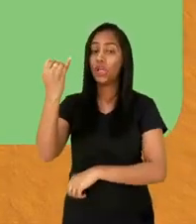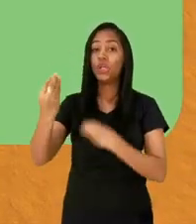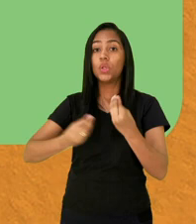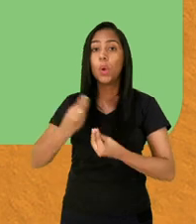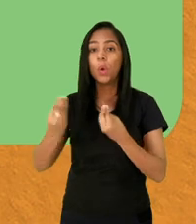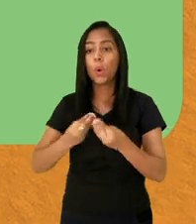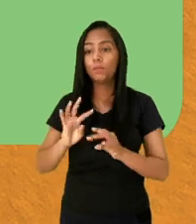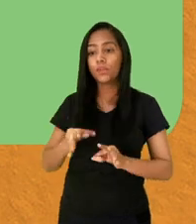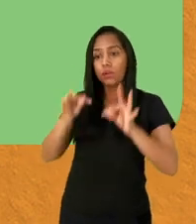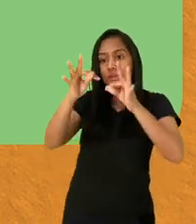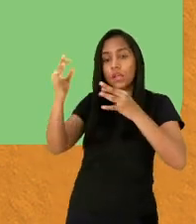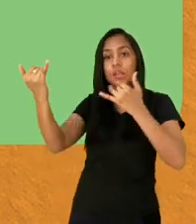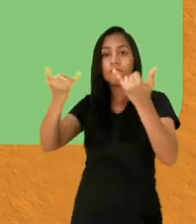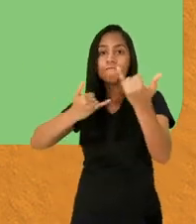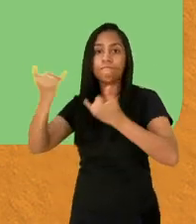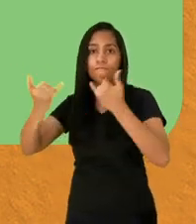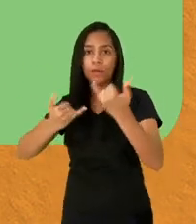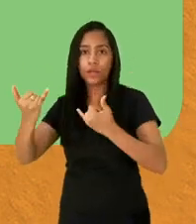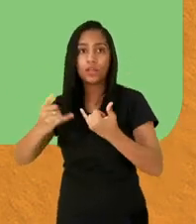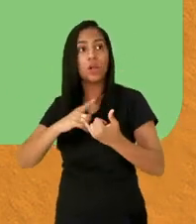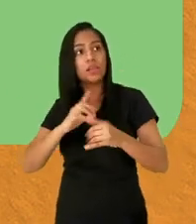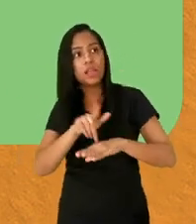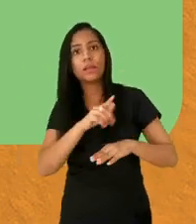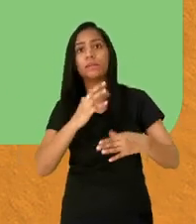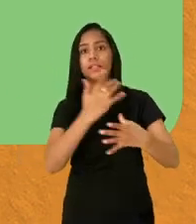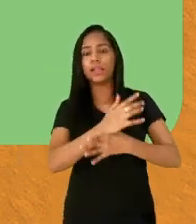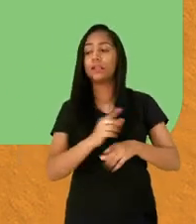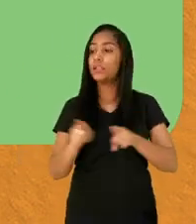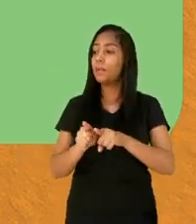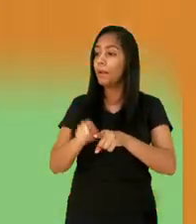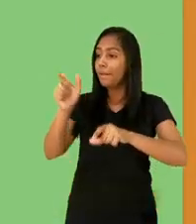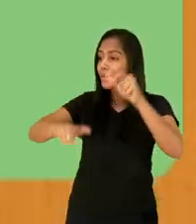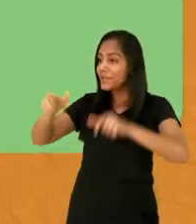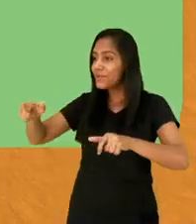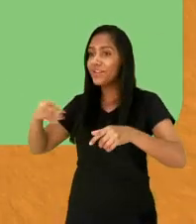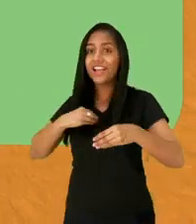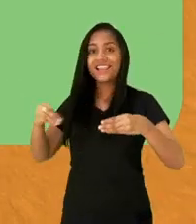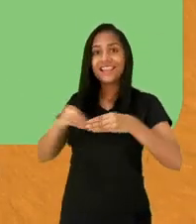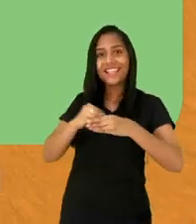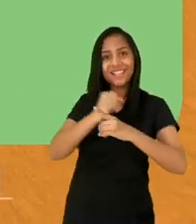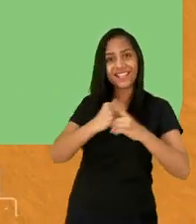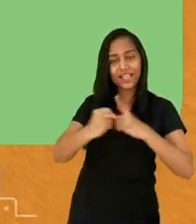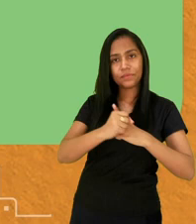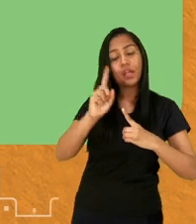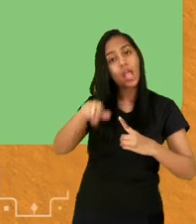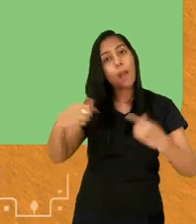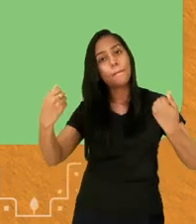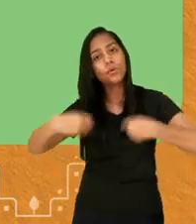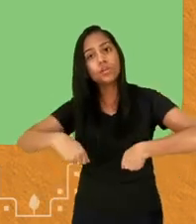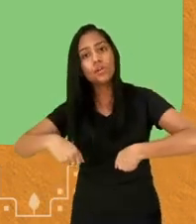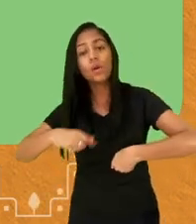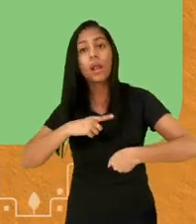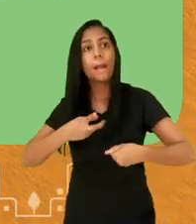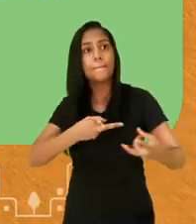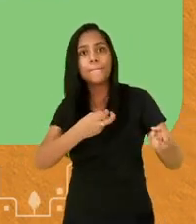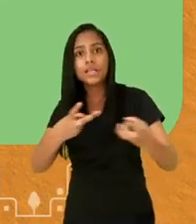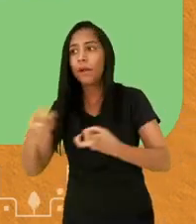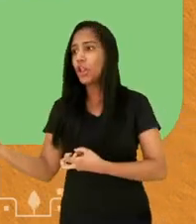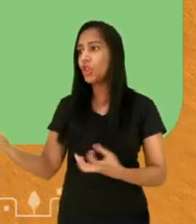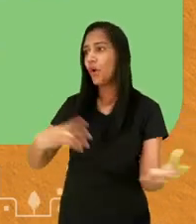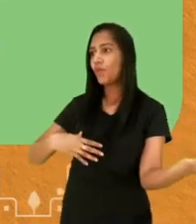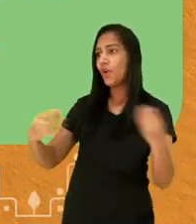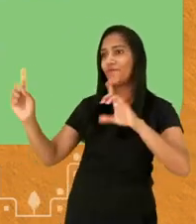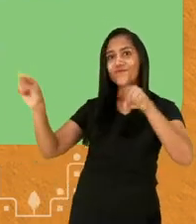que podemos sofrer nas cidades a partir do uso da tecnologia da informação. Para isso, propõe conhecer e avaliar esses impactos,